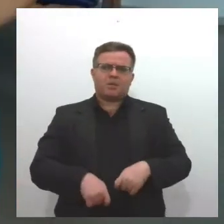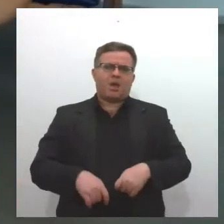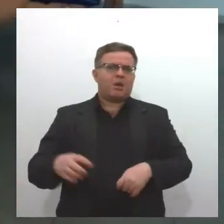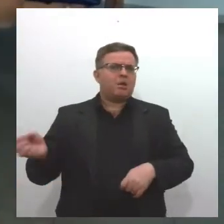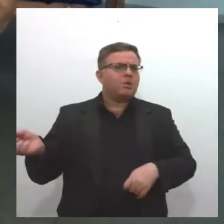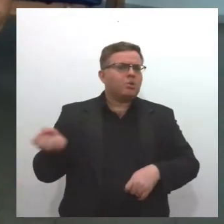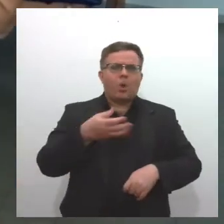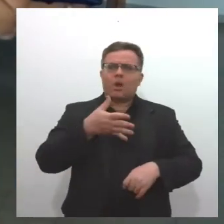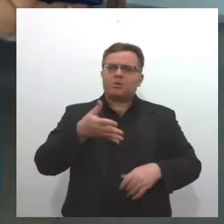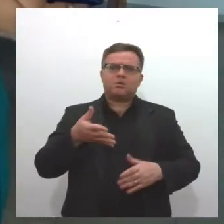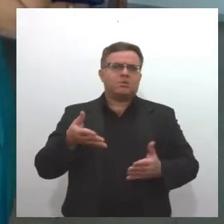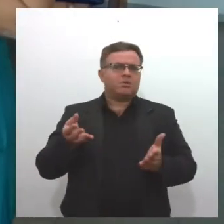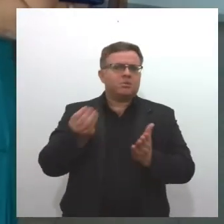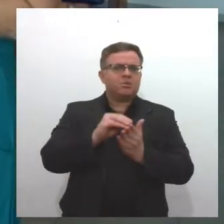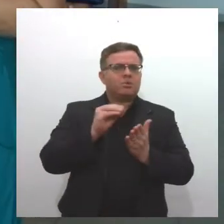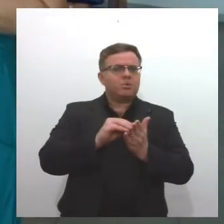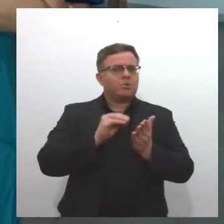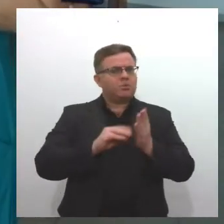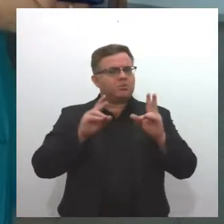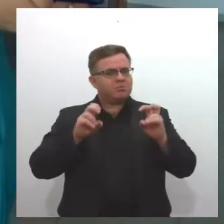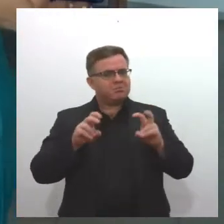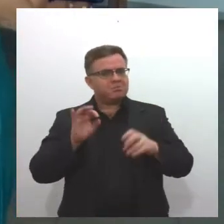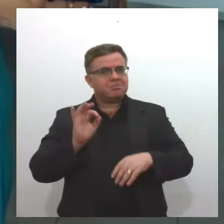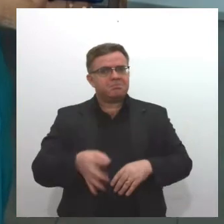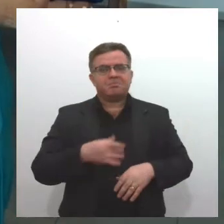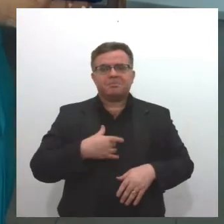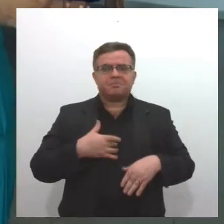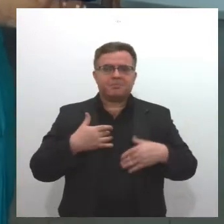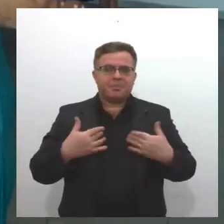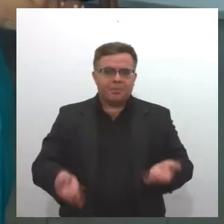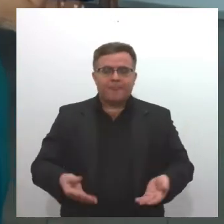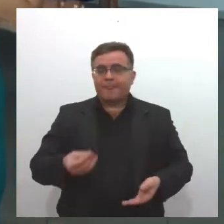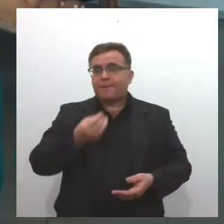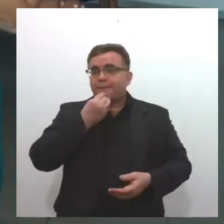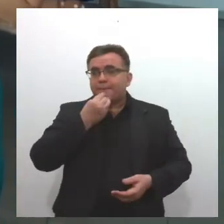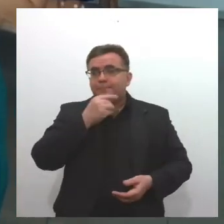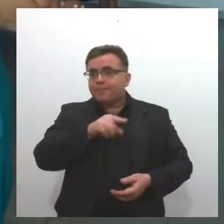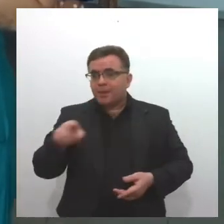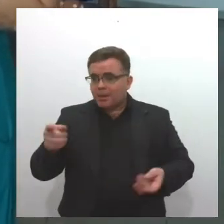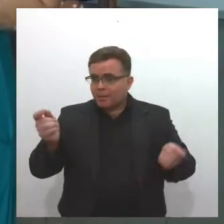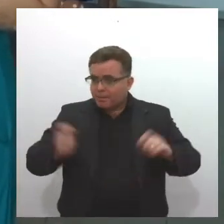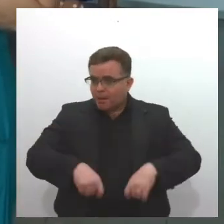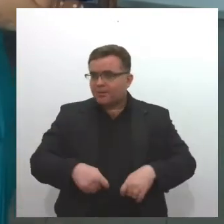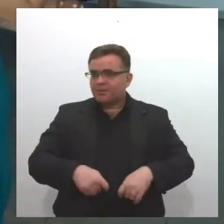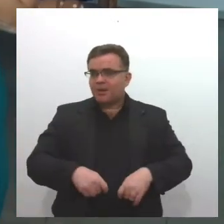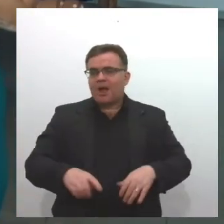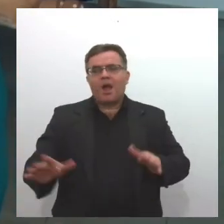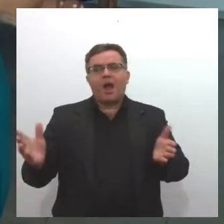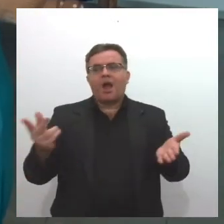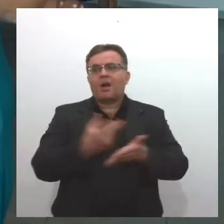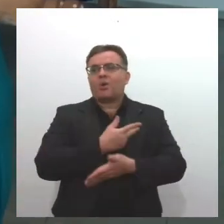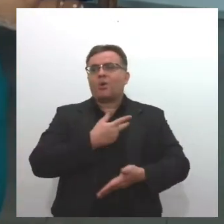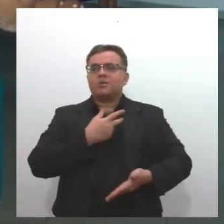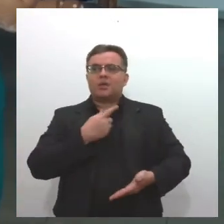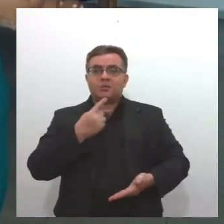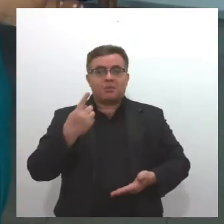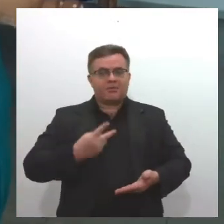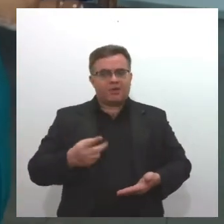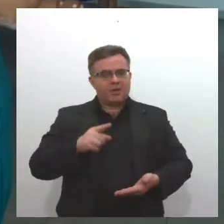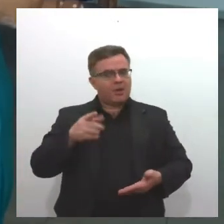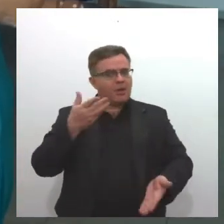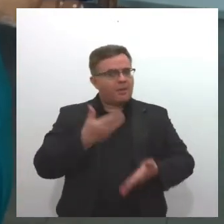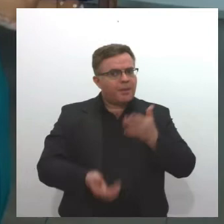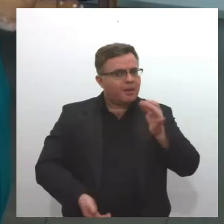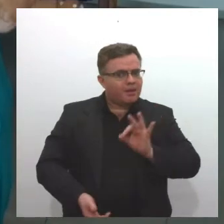para o mercado de trabalho. Ou seja, é aquela oportunidade que aparece uma vez ao ano e que você não pode perder.